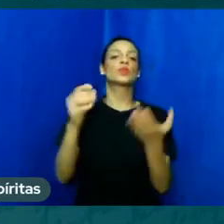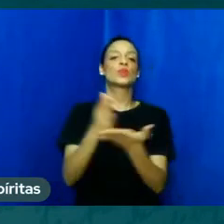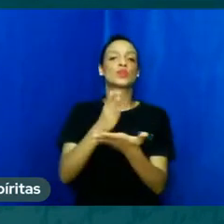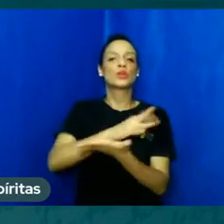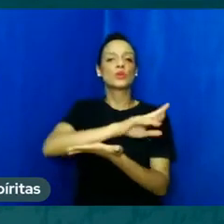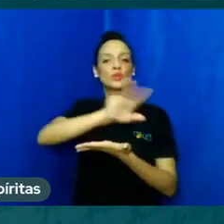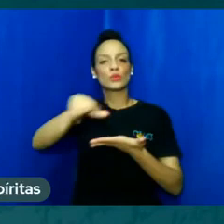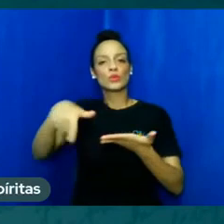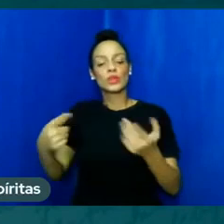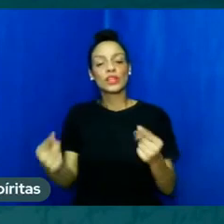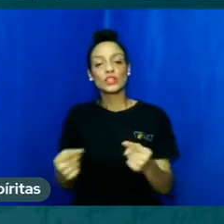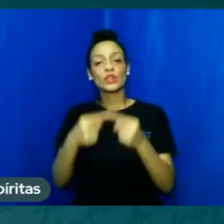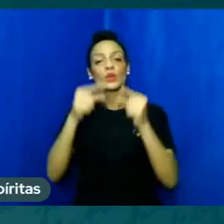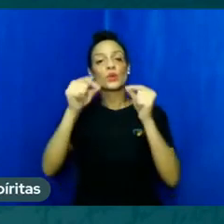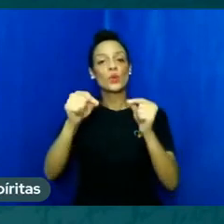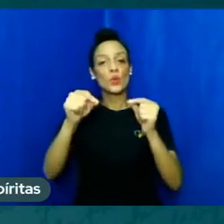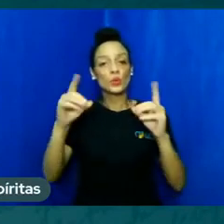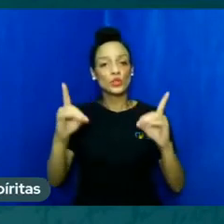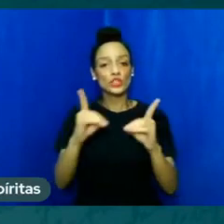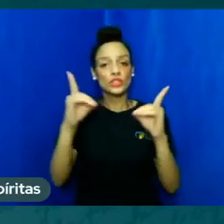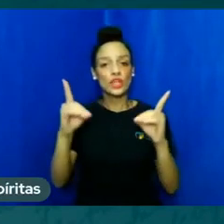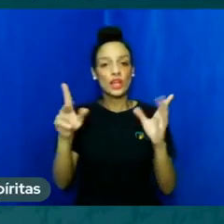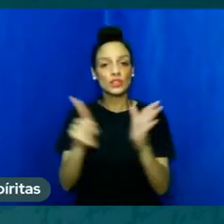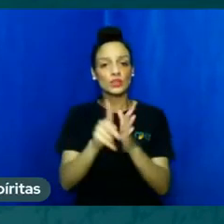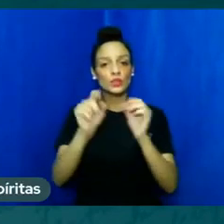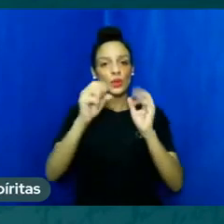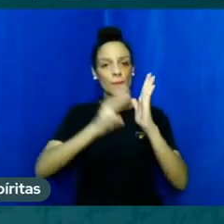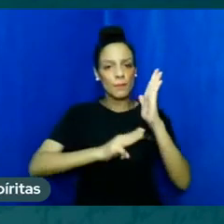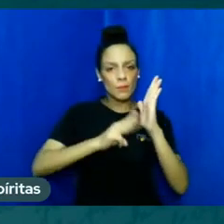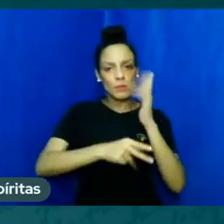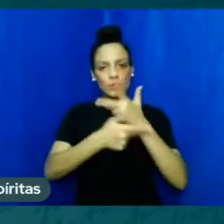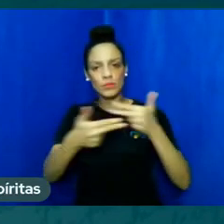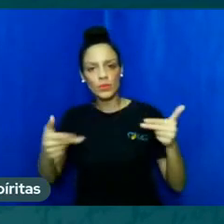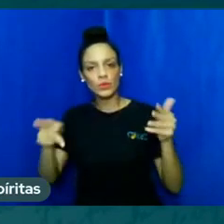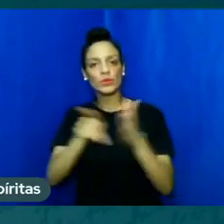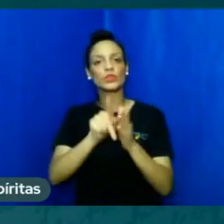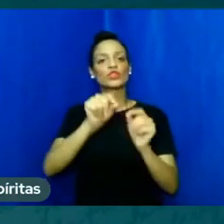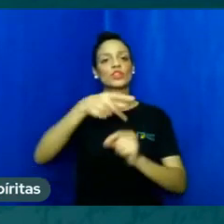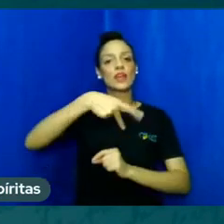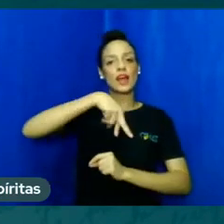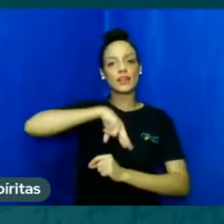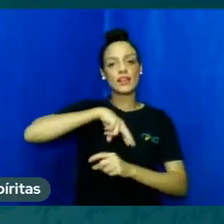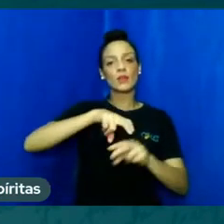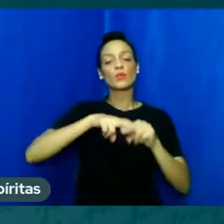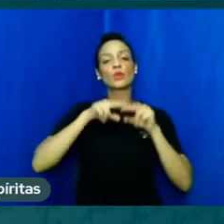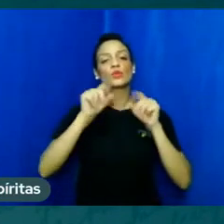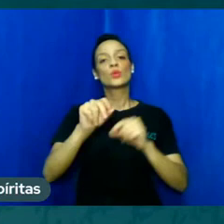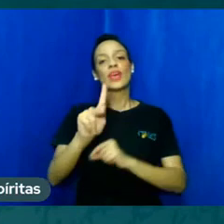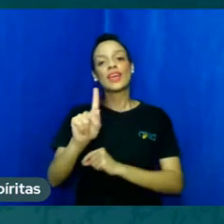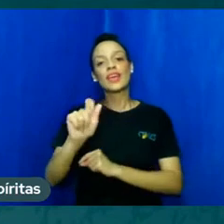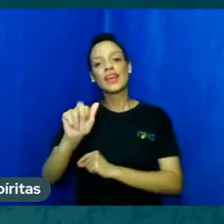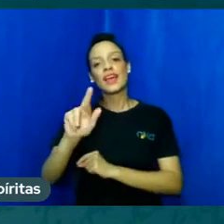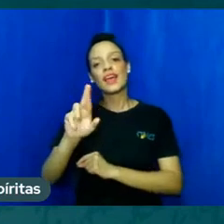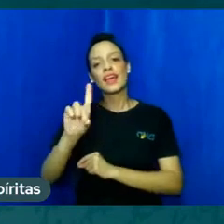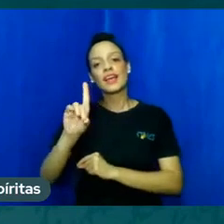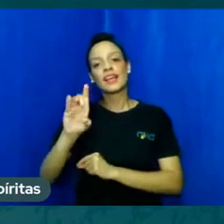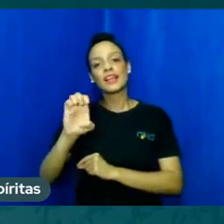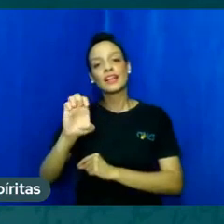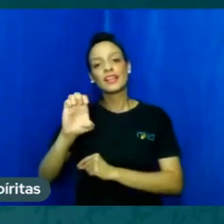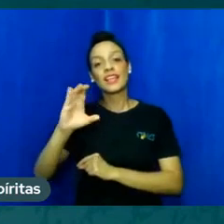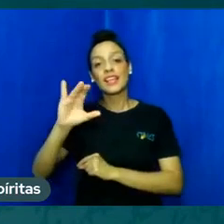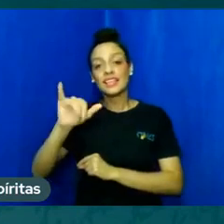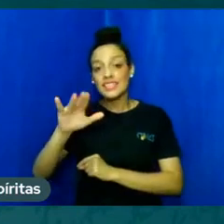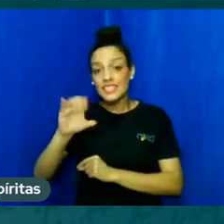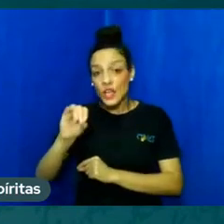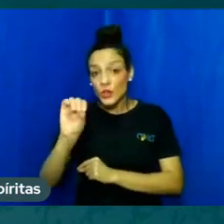os critérios didáticos de kardec por isso codificação kardeciana ou kardeciana e aí não caberia